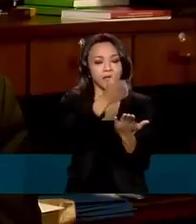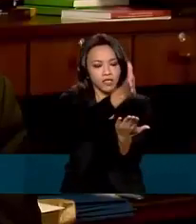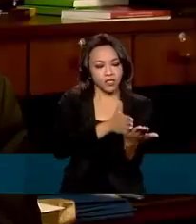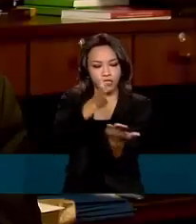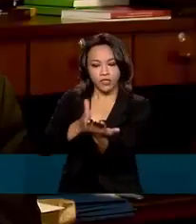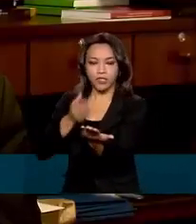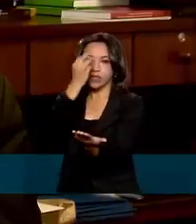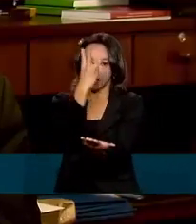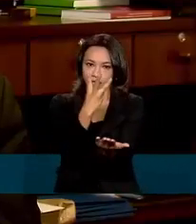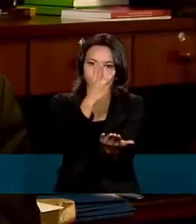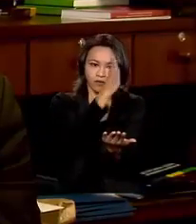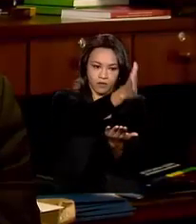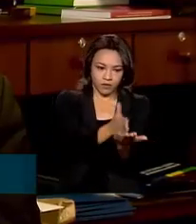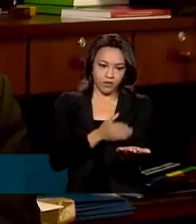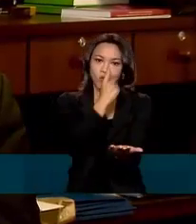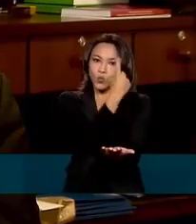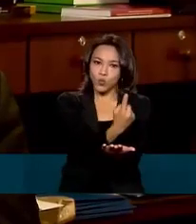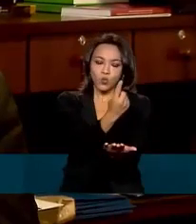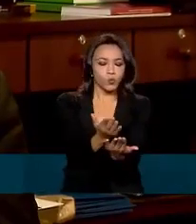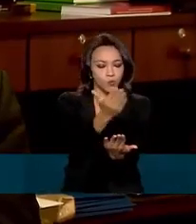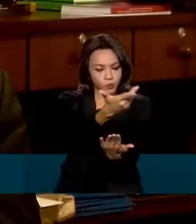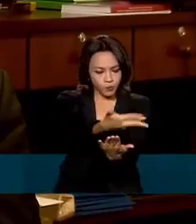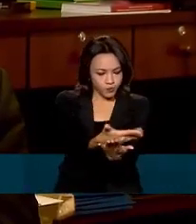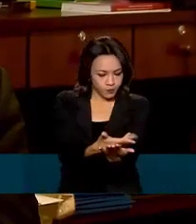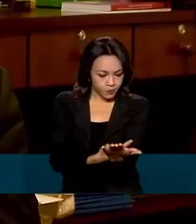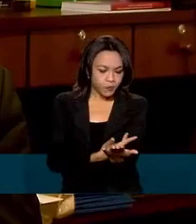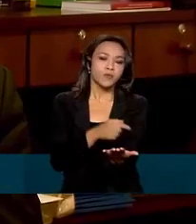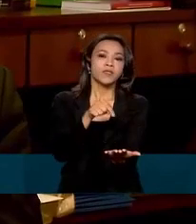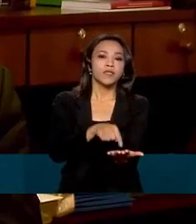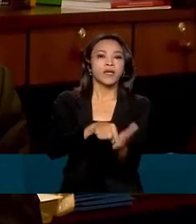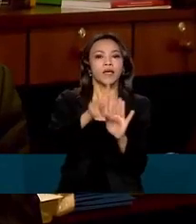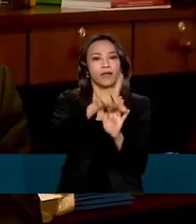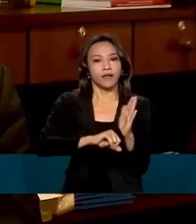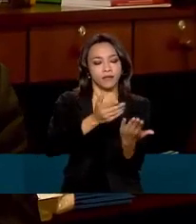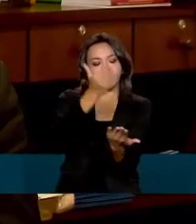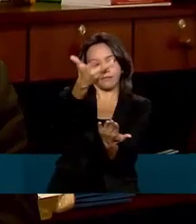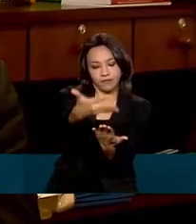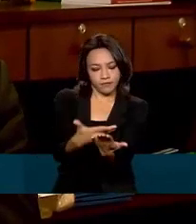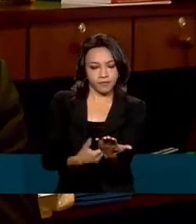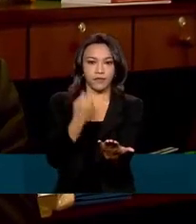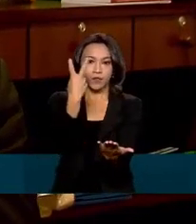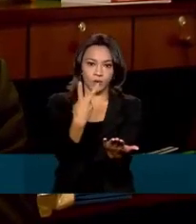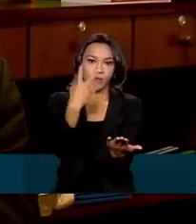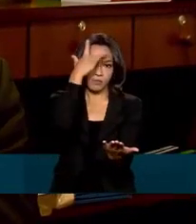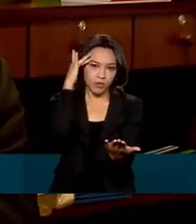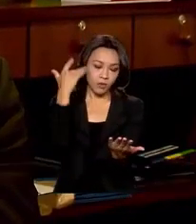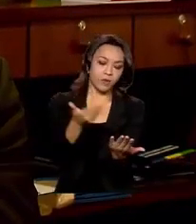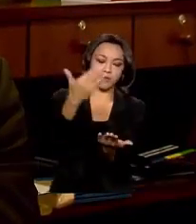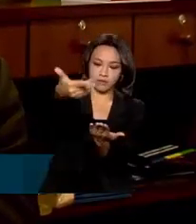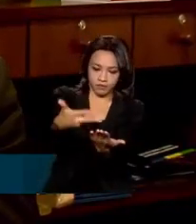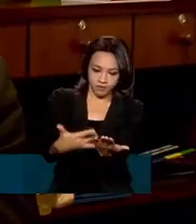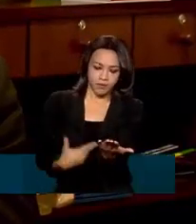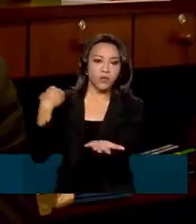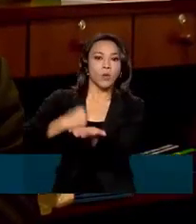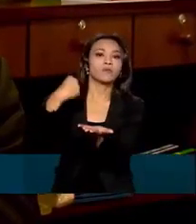A sessão 1 é dedicada a atos normativos A sessão 2 a atos de pessoal E a sessão 3 aos